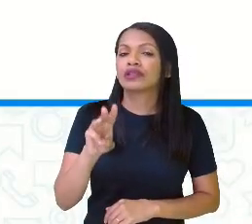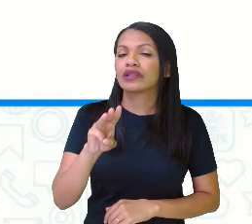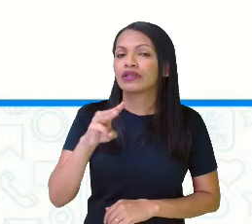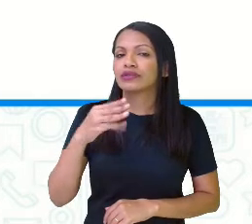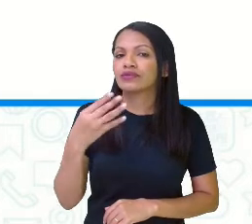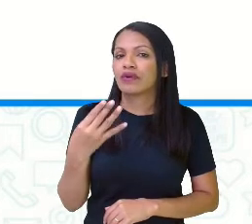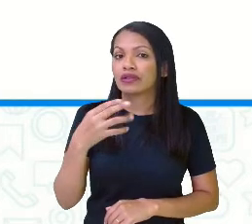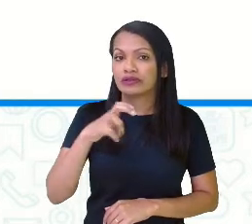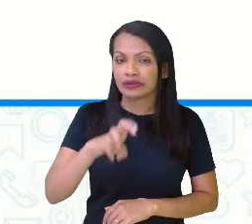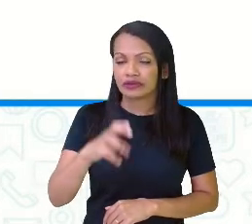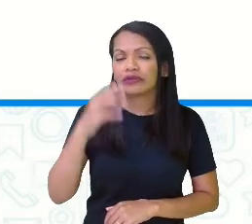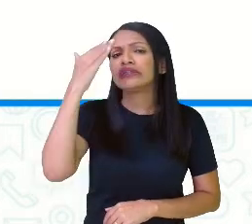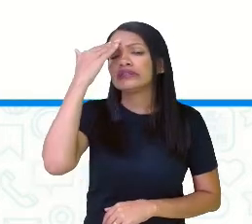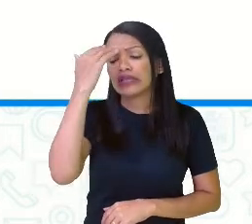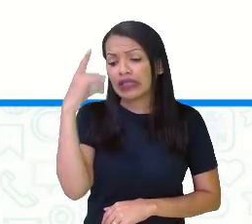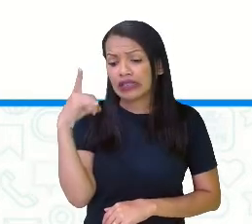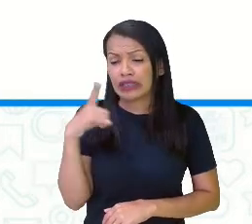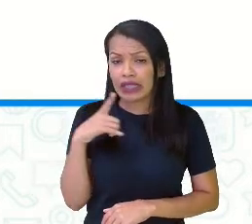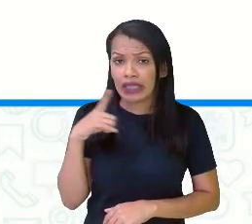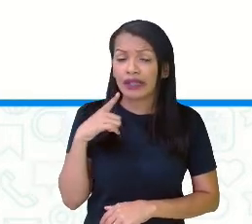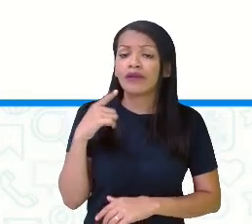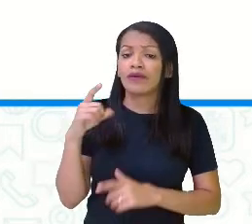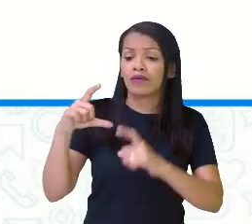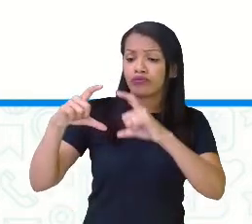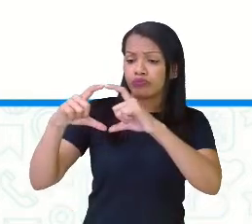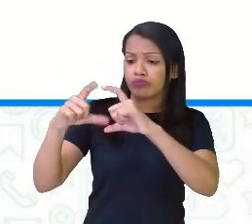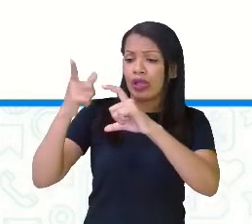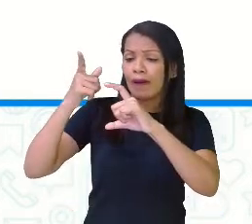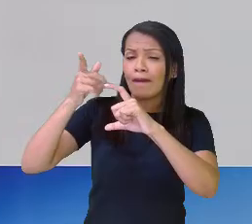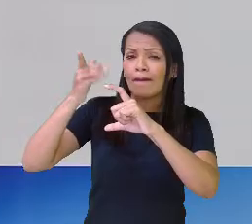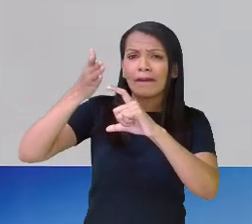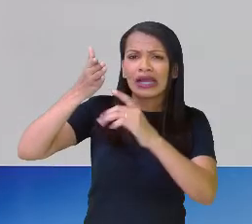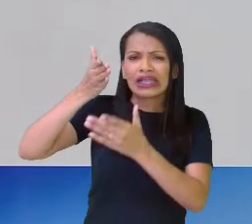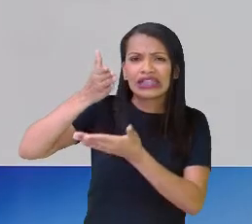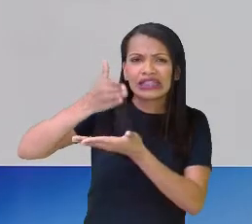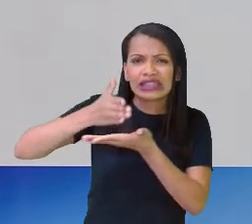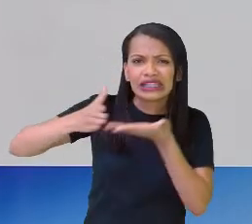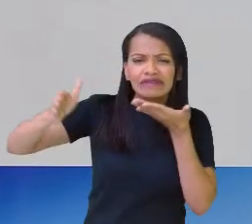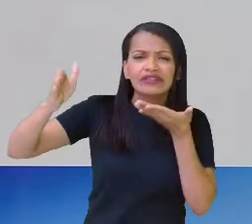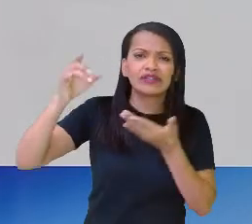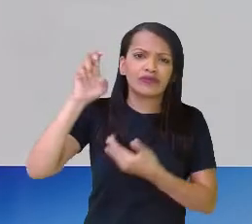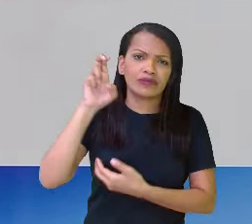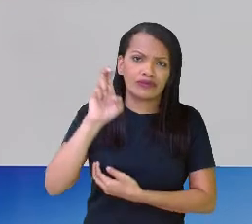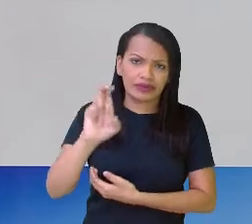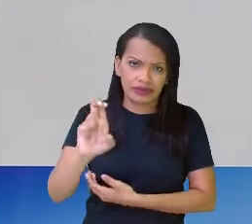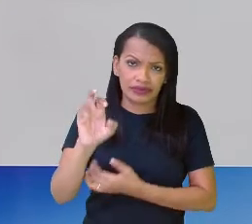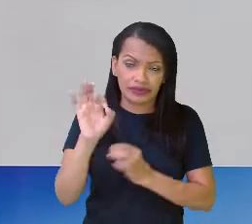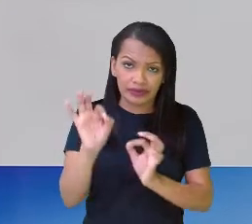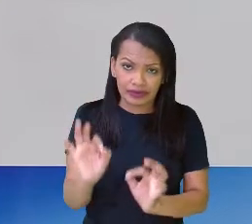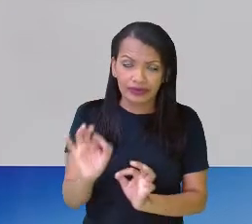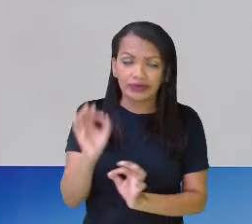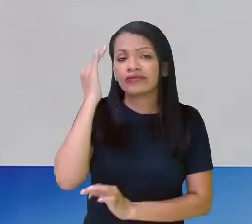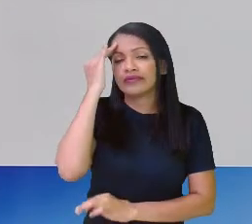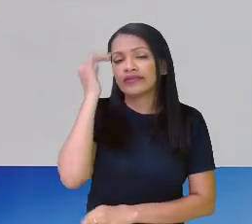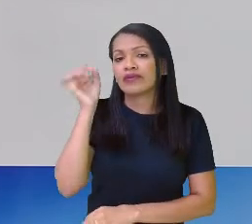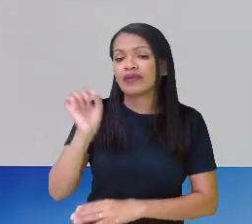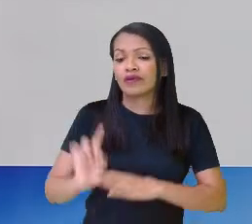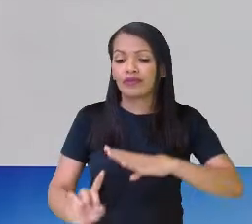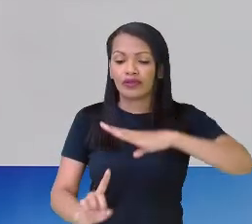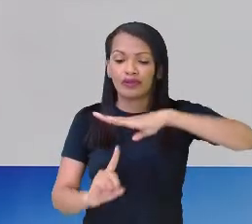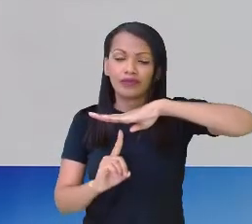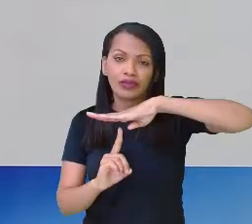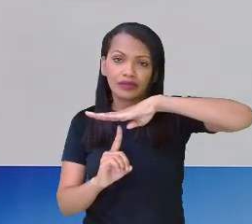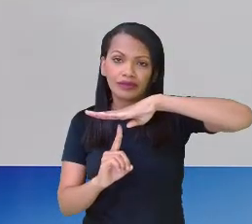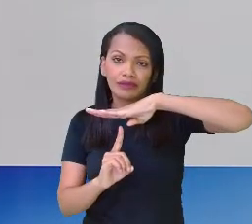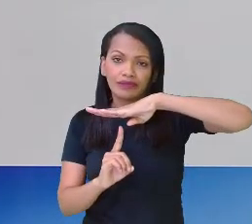três, quatro, cinco. Eu já sei que o meu inteiro foi dividido em um total de cinco partes. Já sei que é o meu denominador.